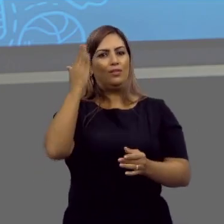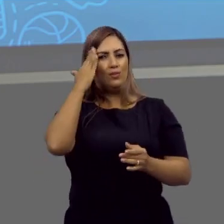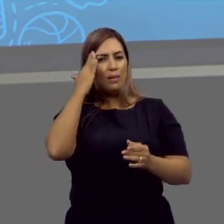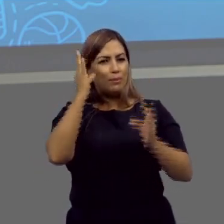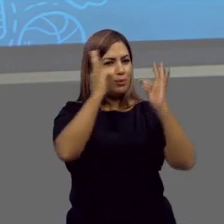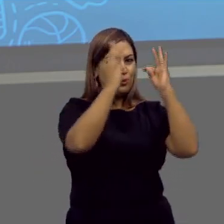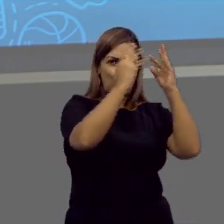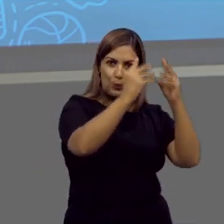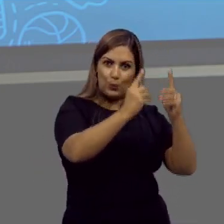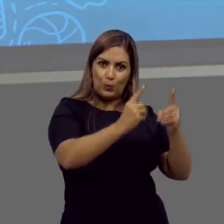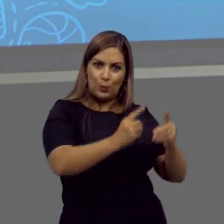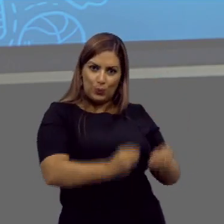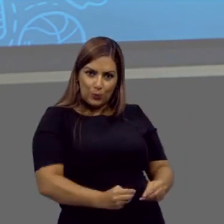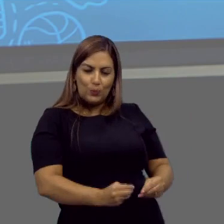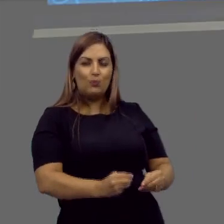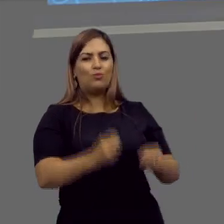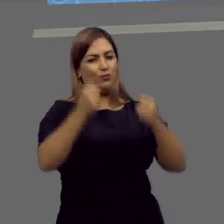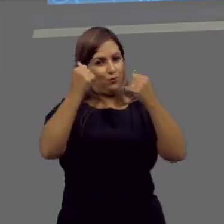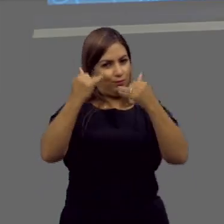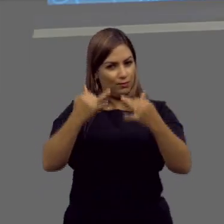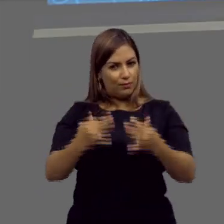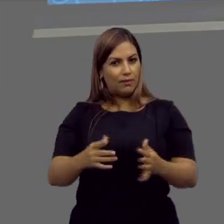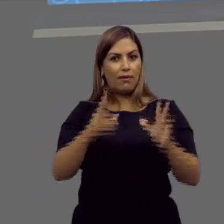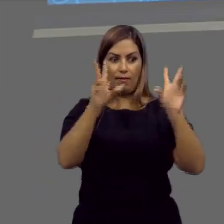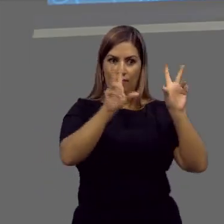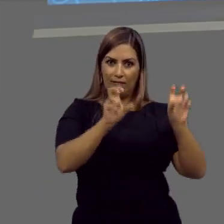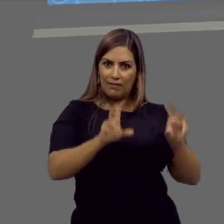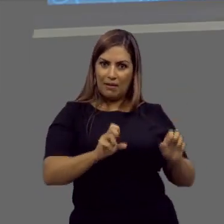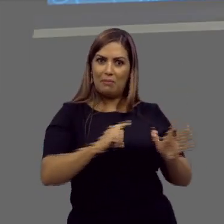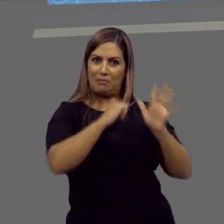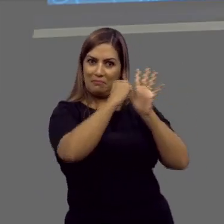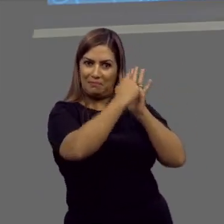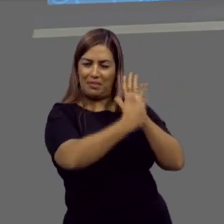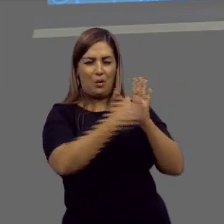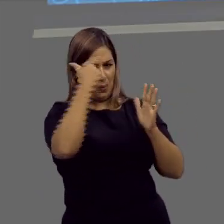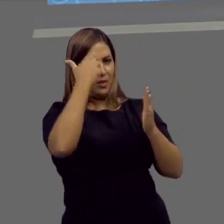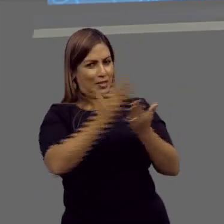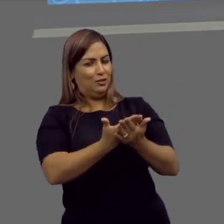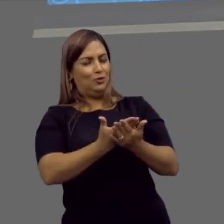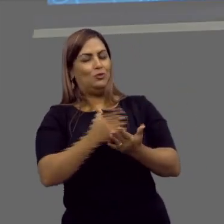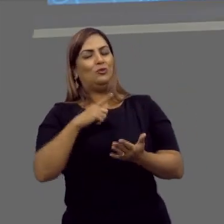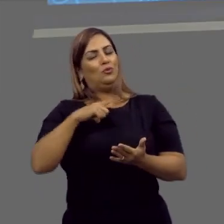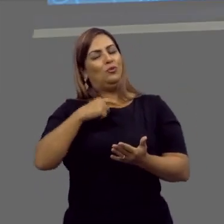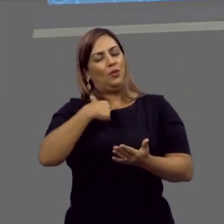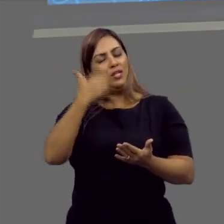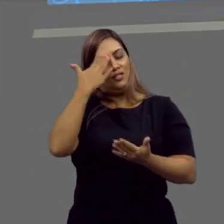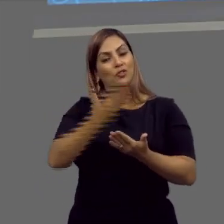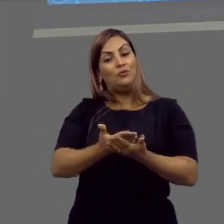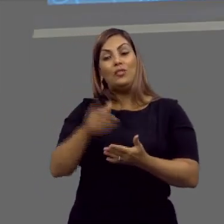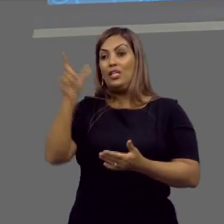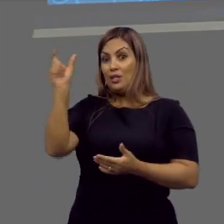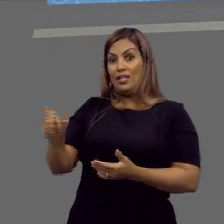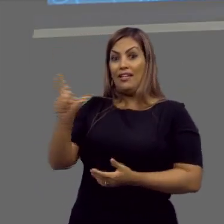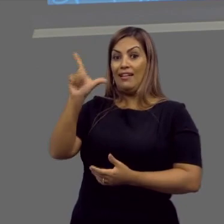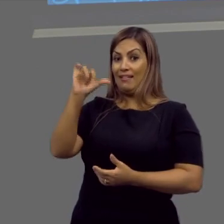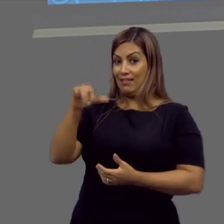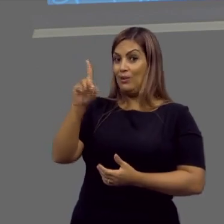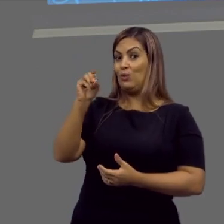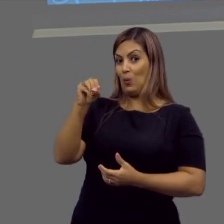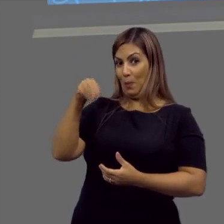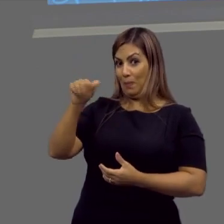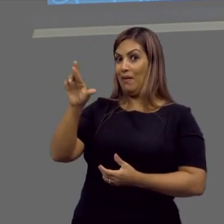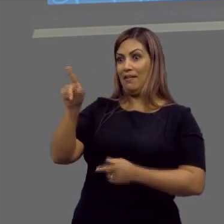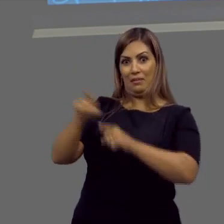e sabendo de tudo isso, eu vou falar os temas que eu acredito e o Lindomar depois vai falar o que ele acredita também.